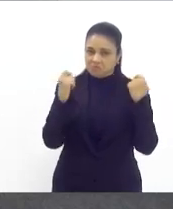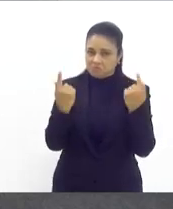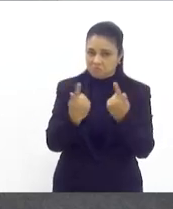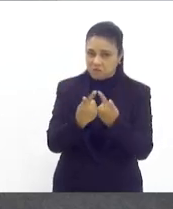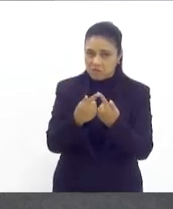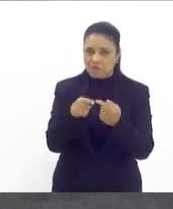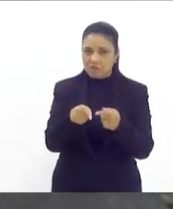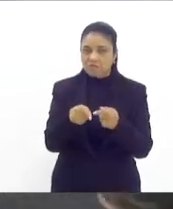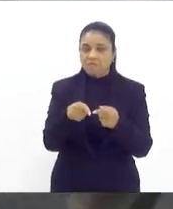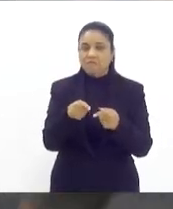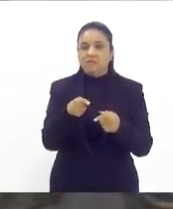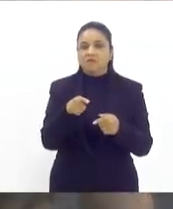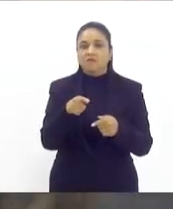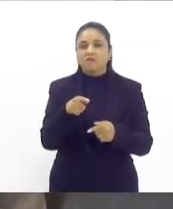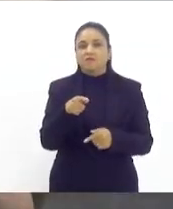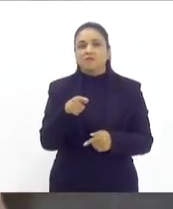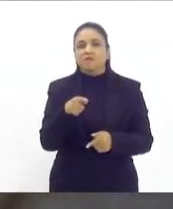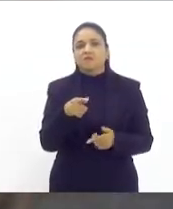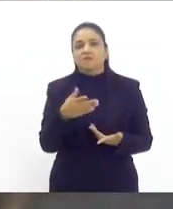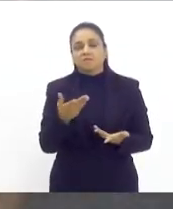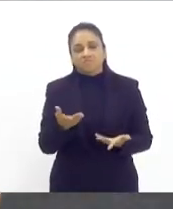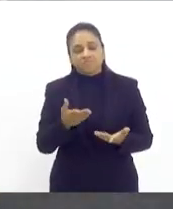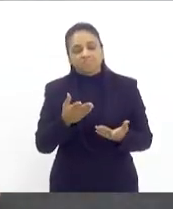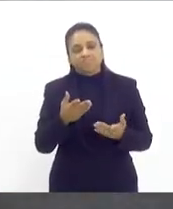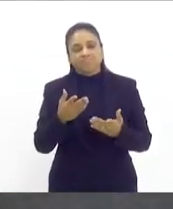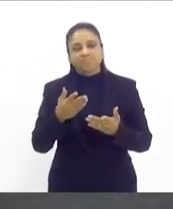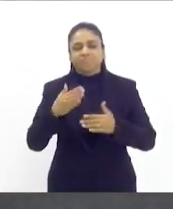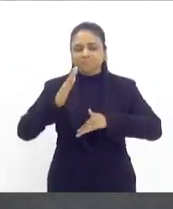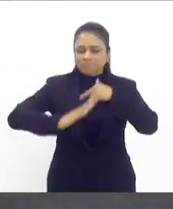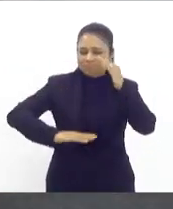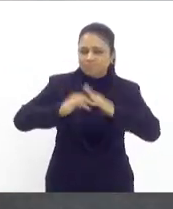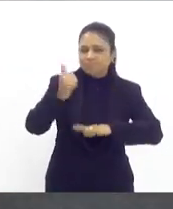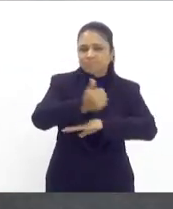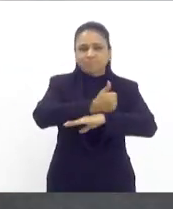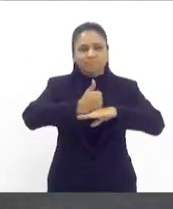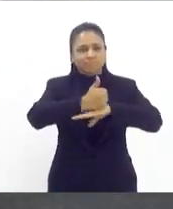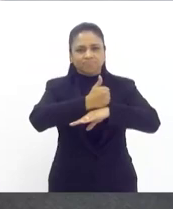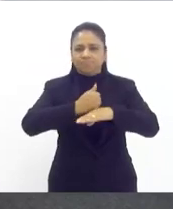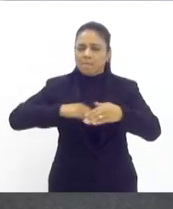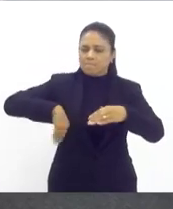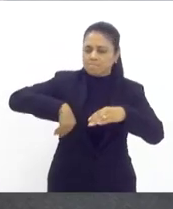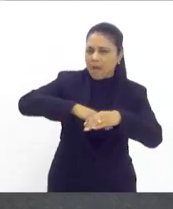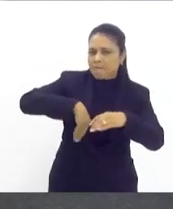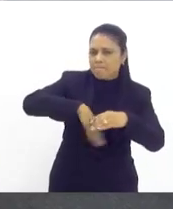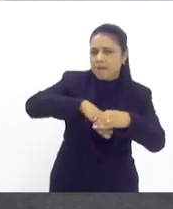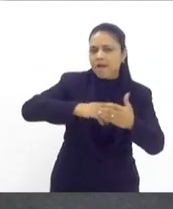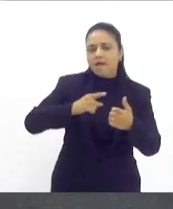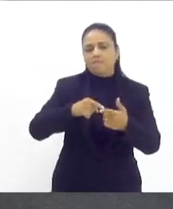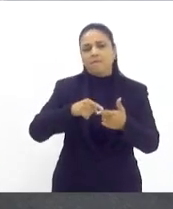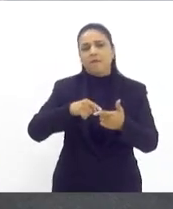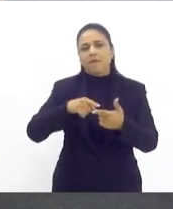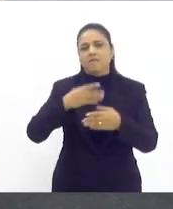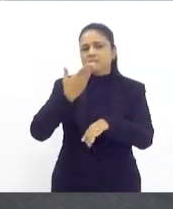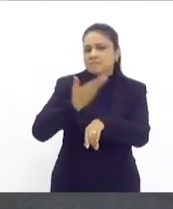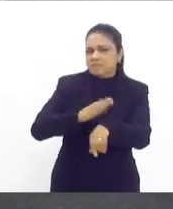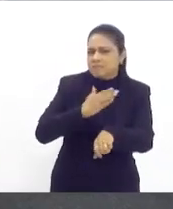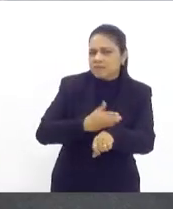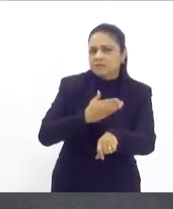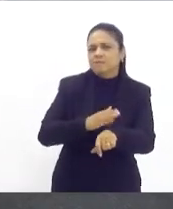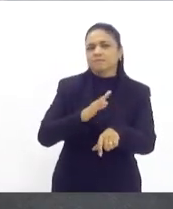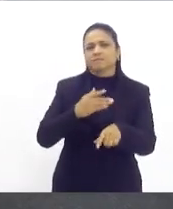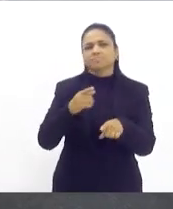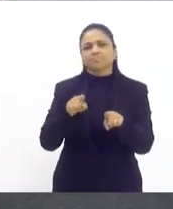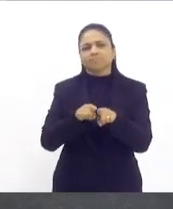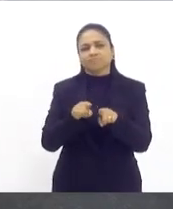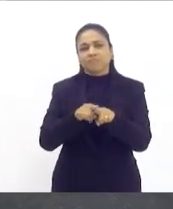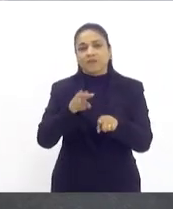sua extensa carreira futebolística, como jogador, como treinador, como embaixador do futebol brasileiro e